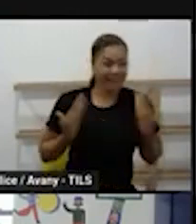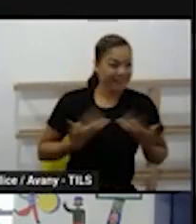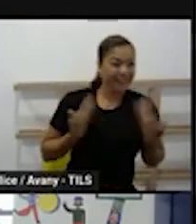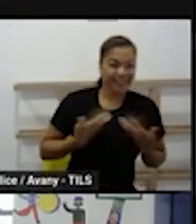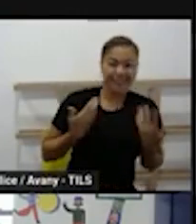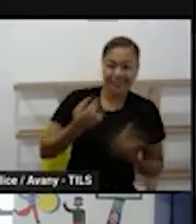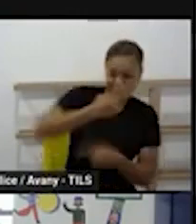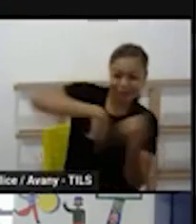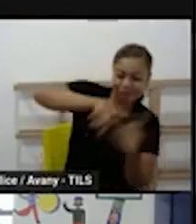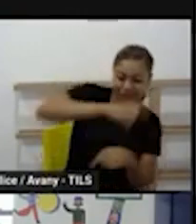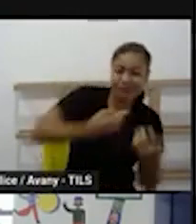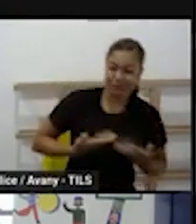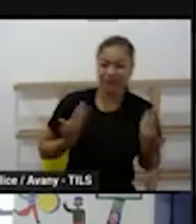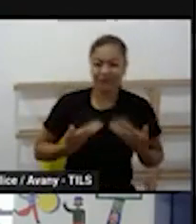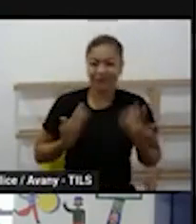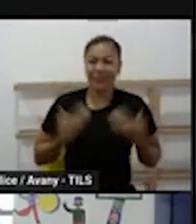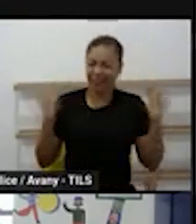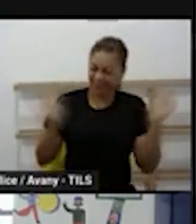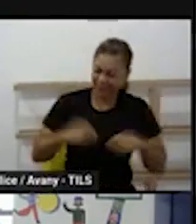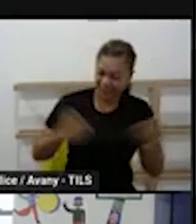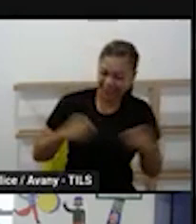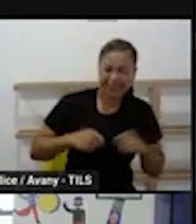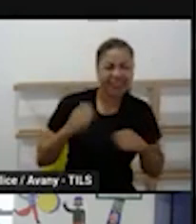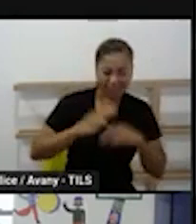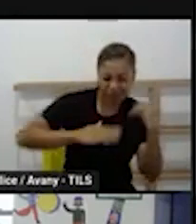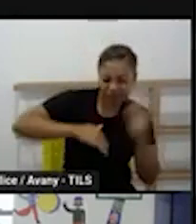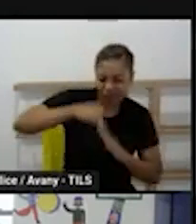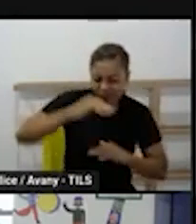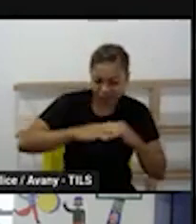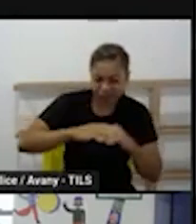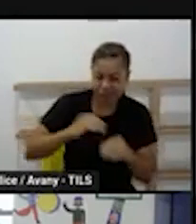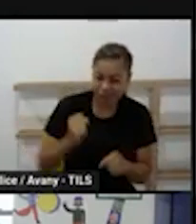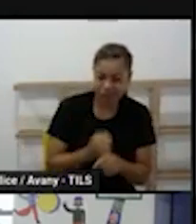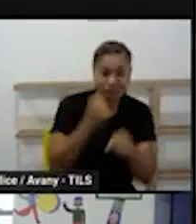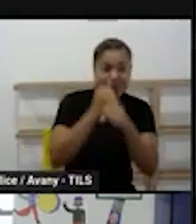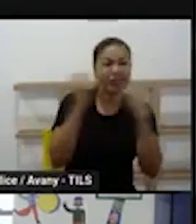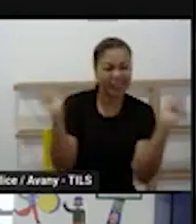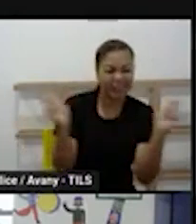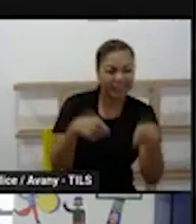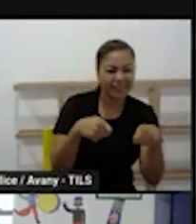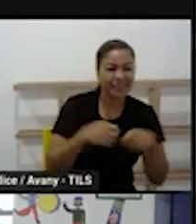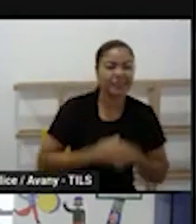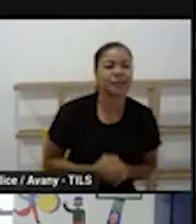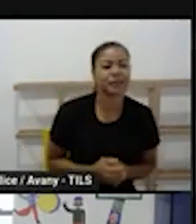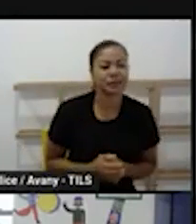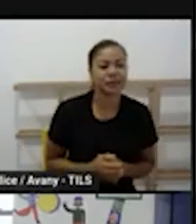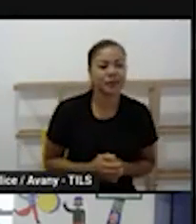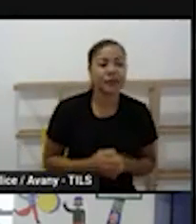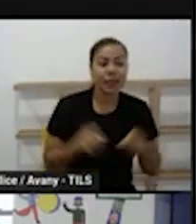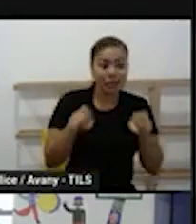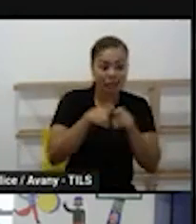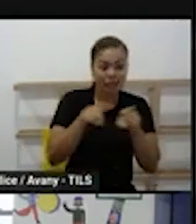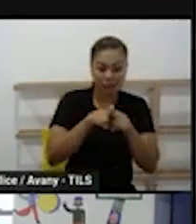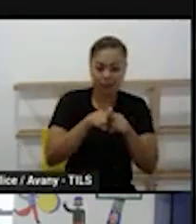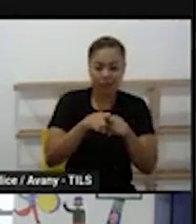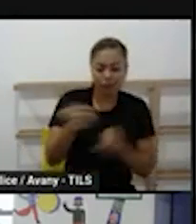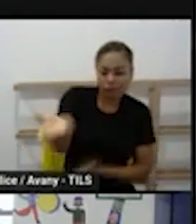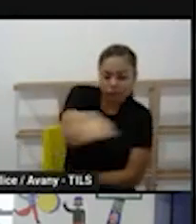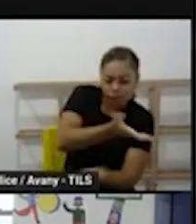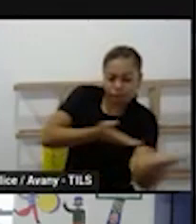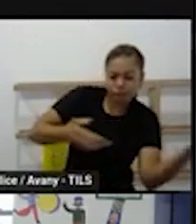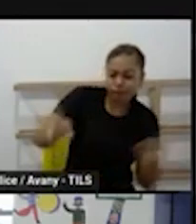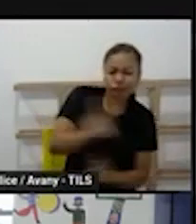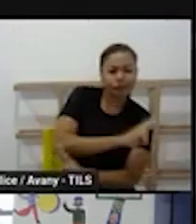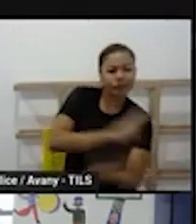consegue realizar realizar os outros momentos com mais tranquilidade e constrói vínculos né a criança que está segura a